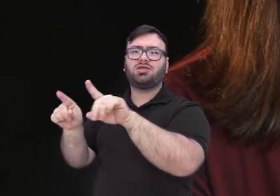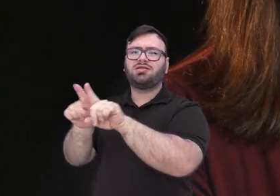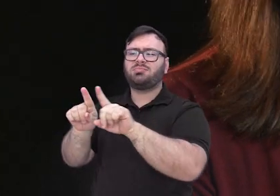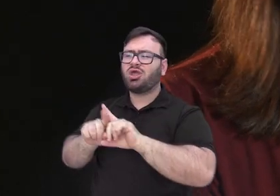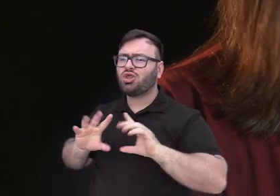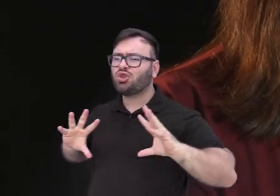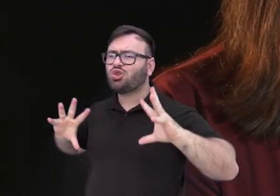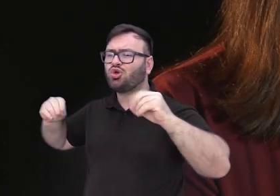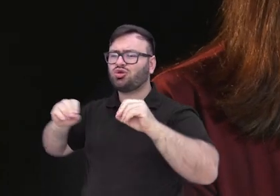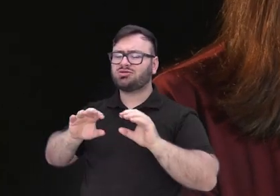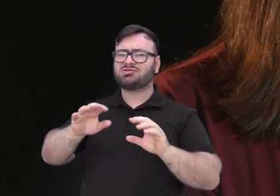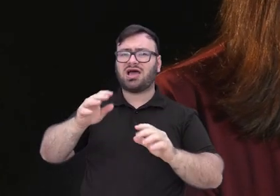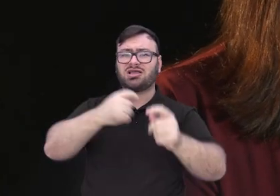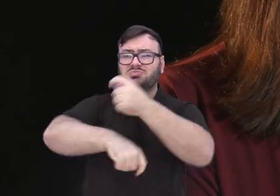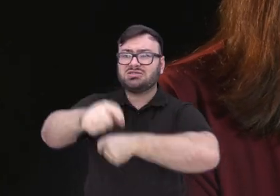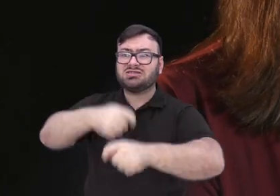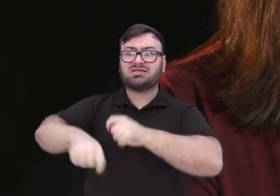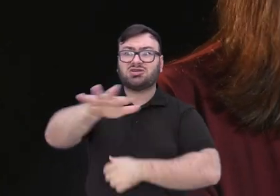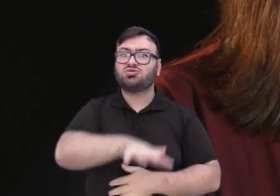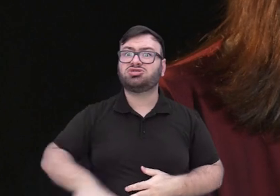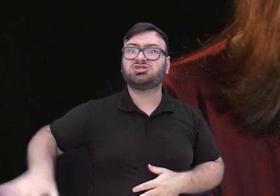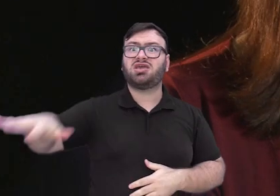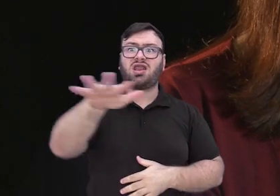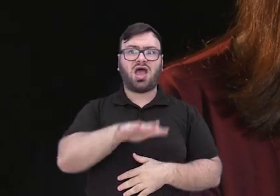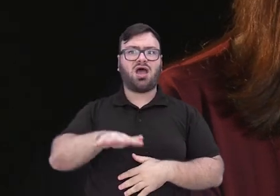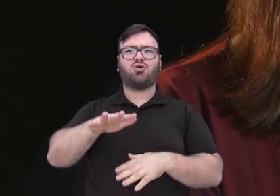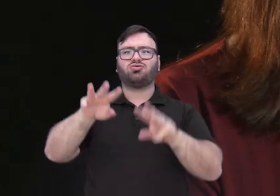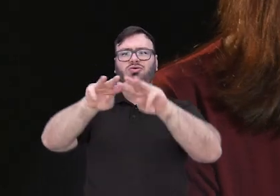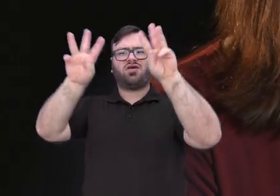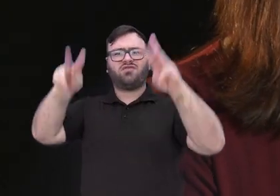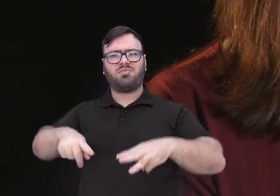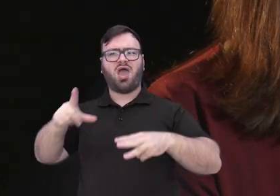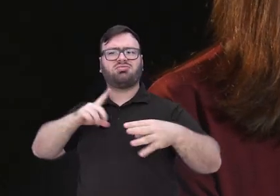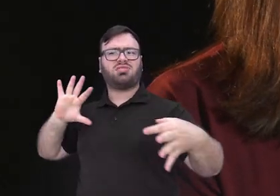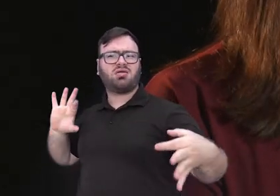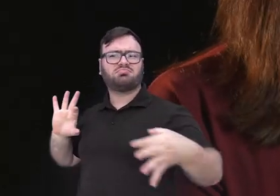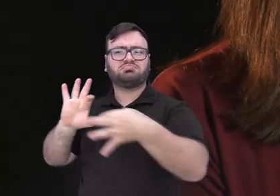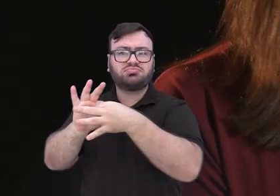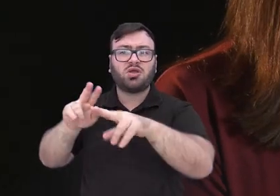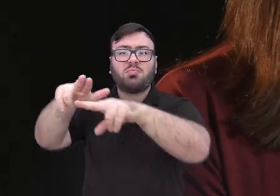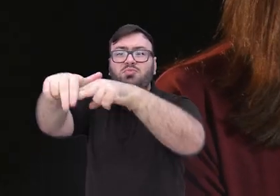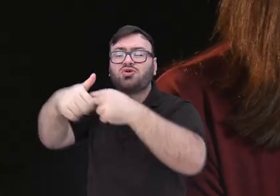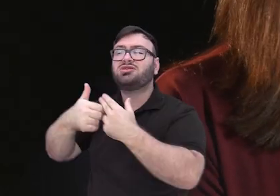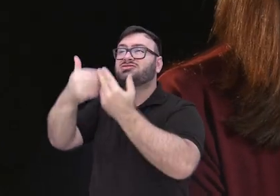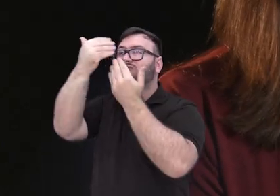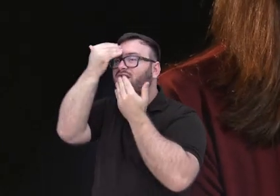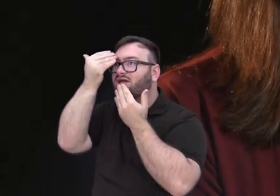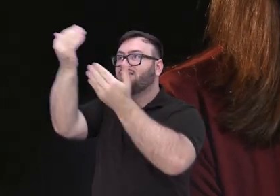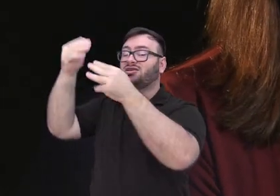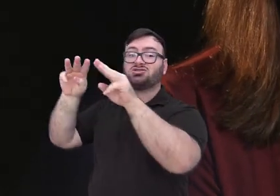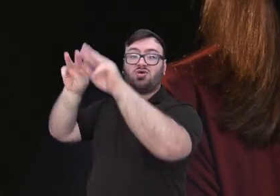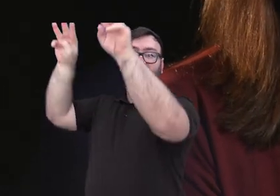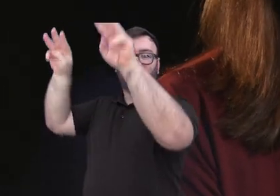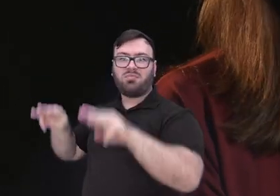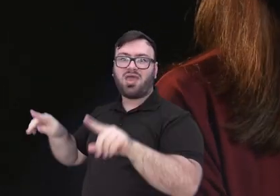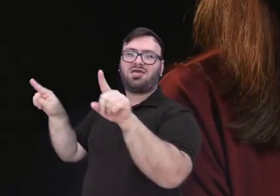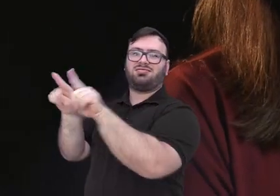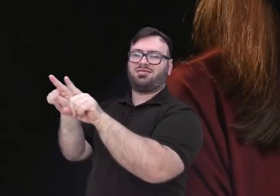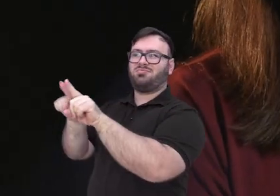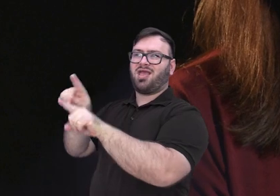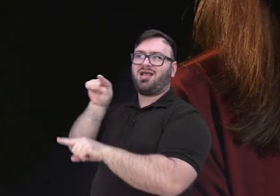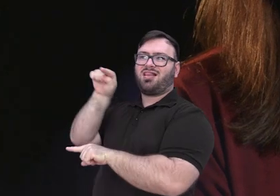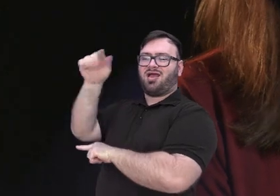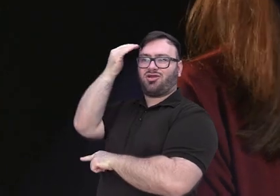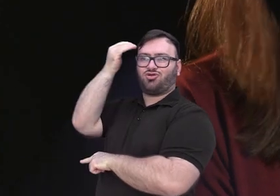-reitorias, a administração geral da universidade tem sido muito parceira. Deixar aqui meus agradecimentos ao UFPR, que tem sido